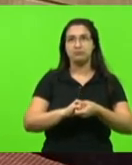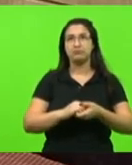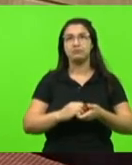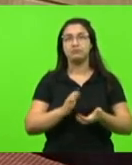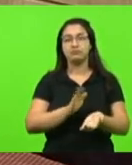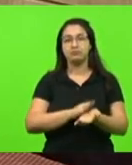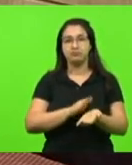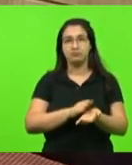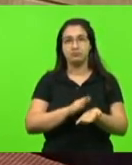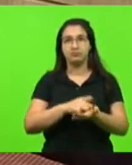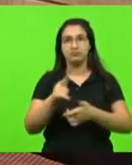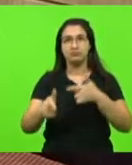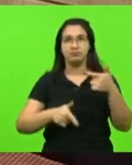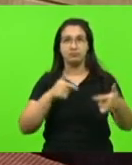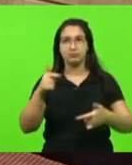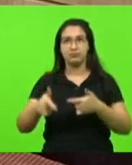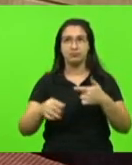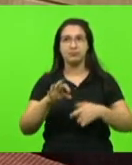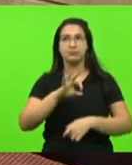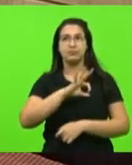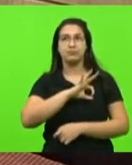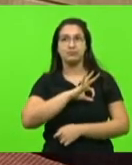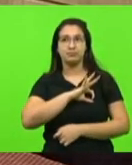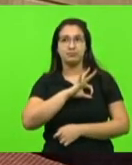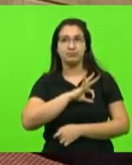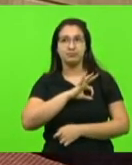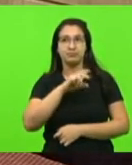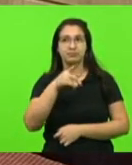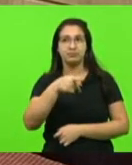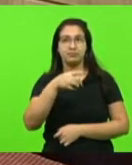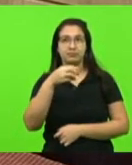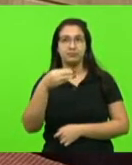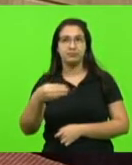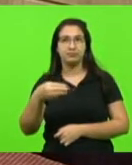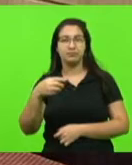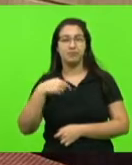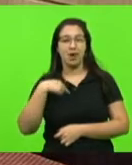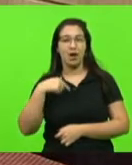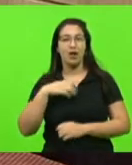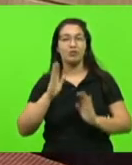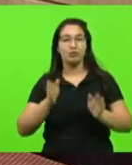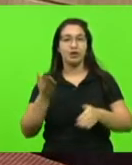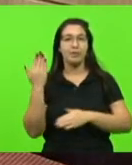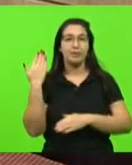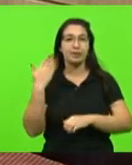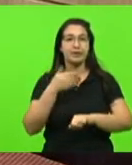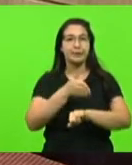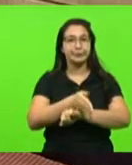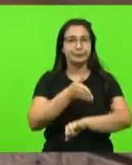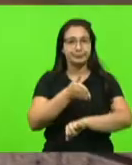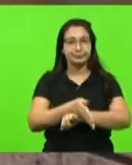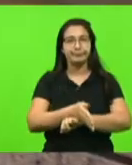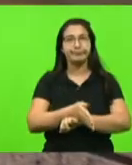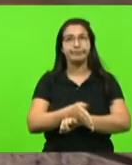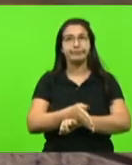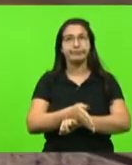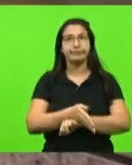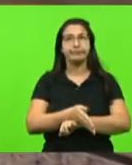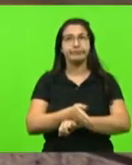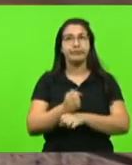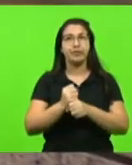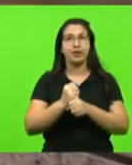a qual eu tive a honra de poder fazer parte dessa instituição. Ingressei na Polícia Militar em